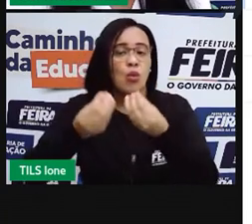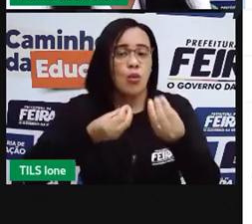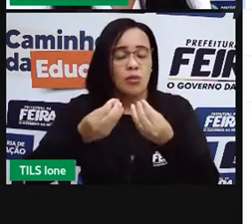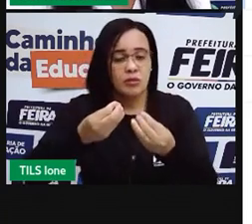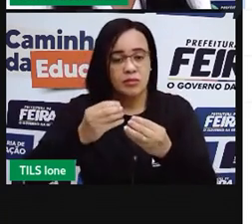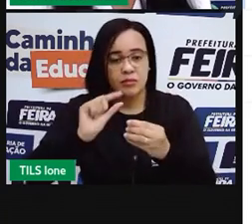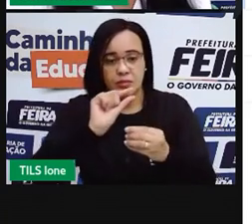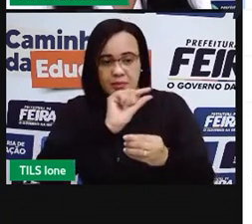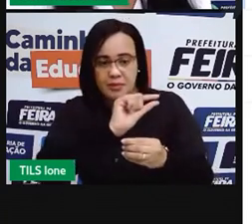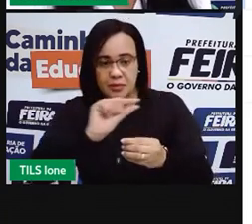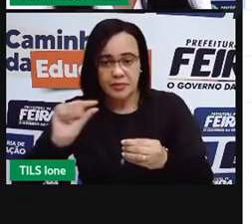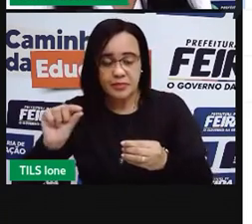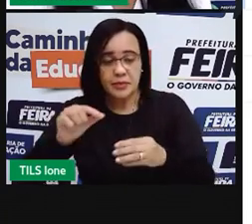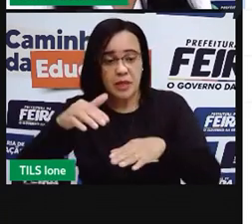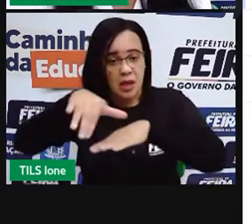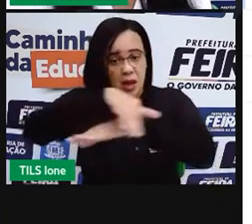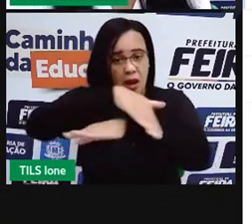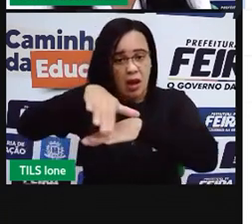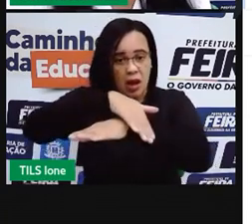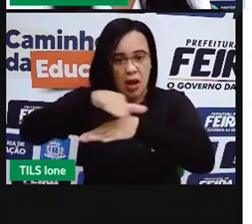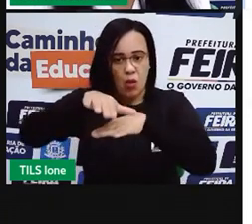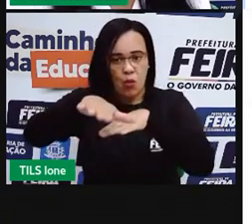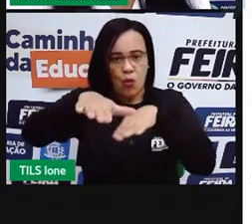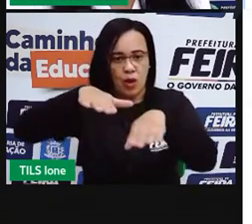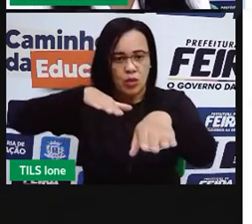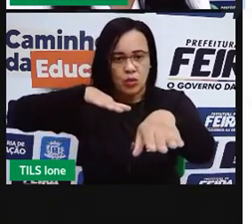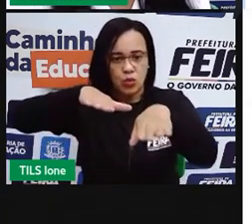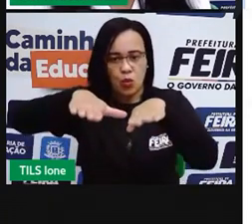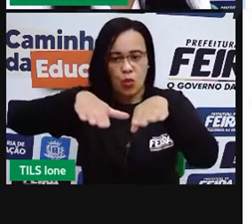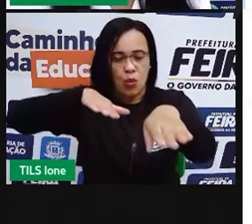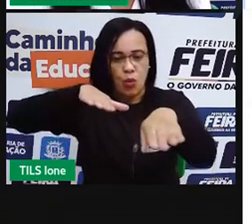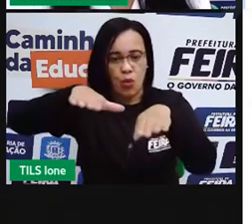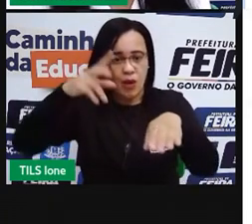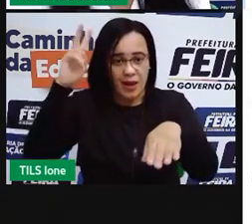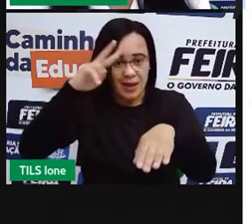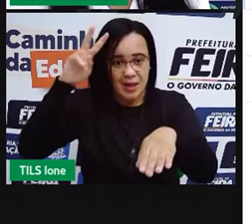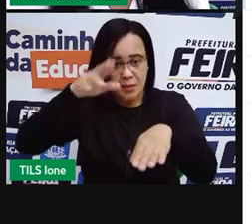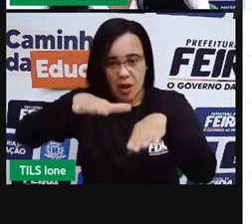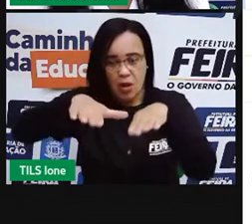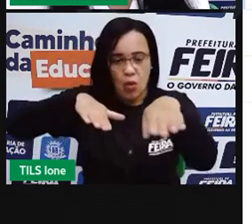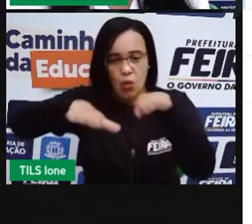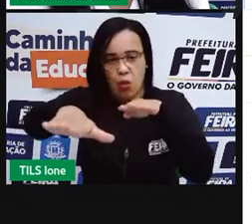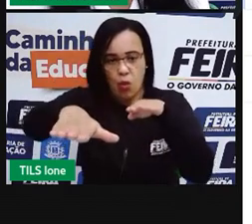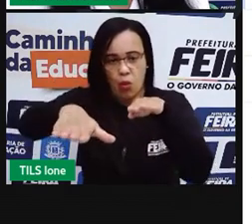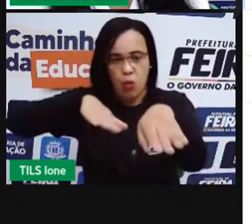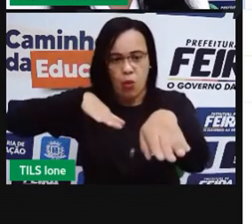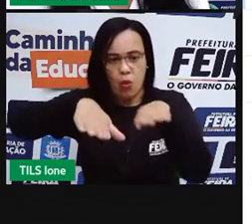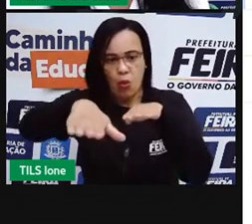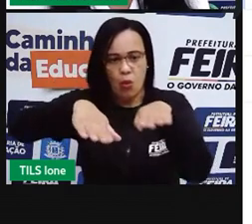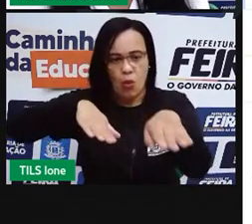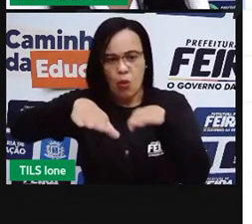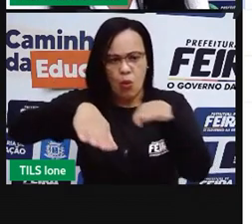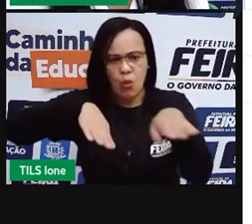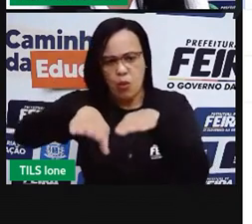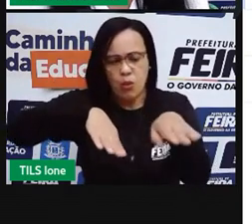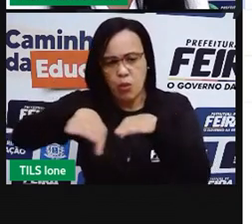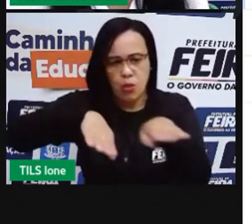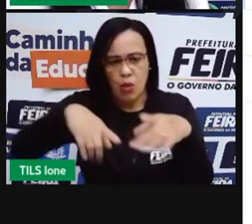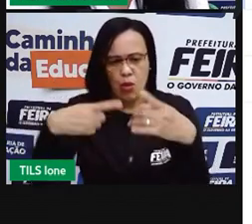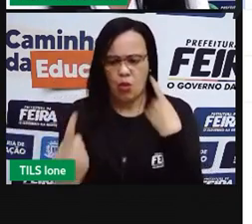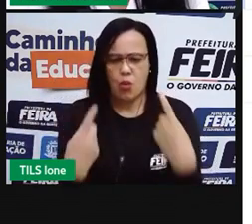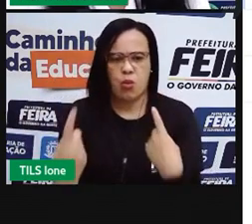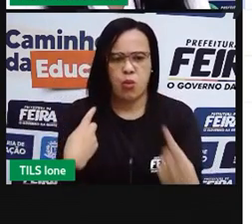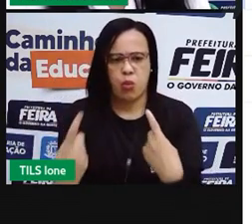rota do Vargas, um caminho reto. Tá vendo? Porque o Mercado de Arte Popular vai estar lá no